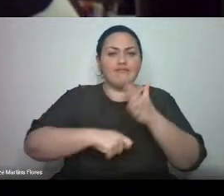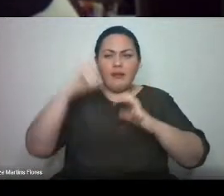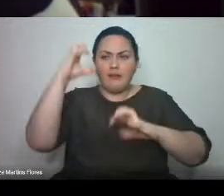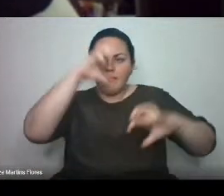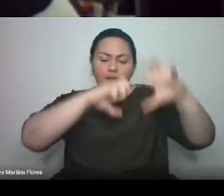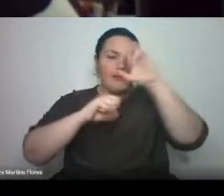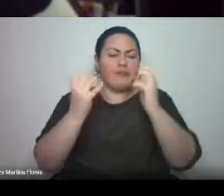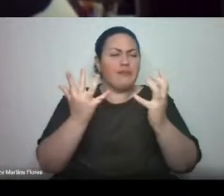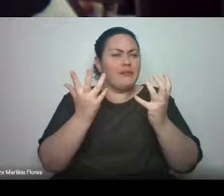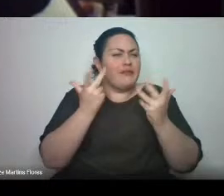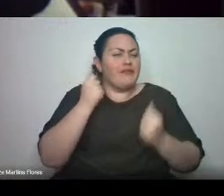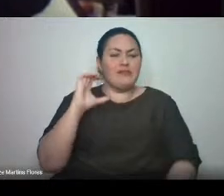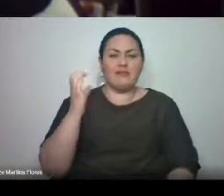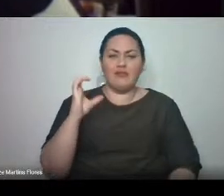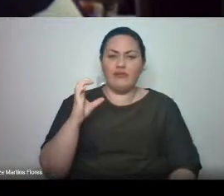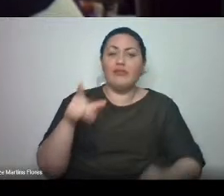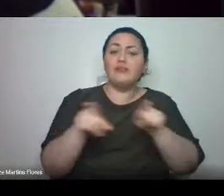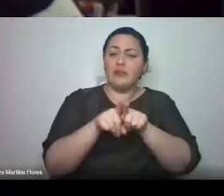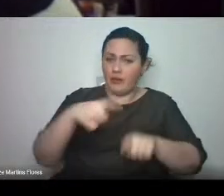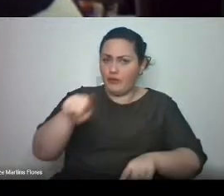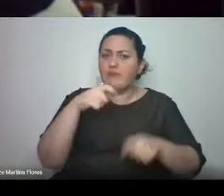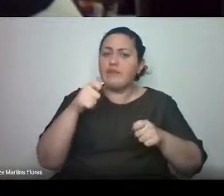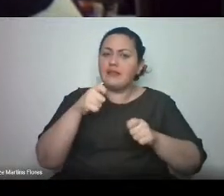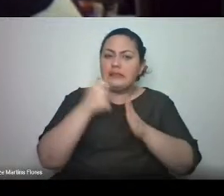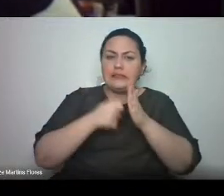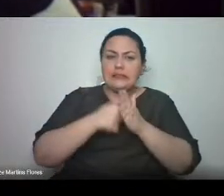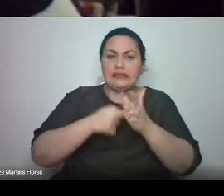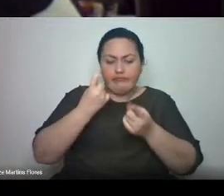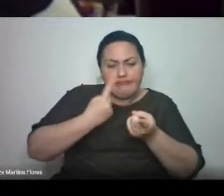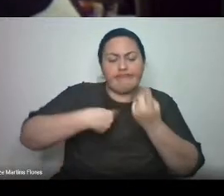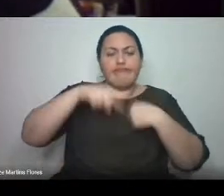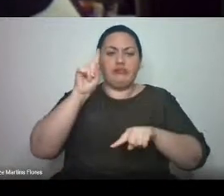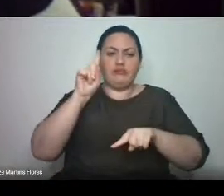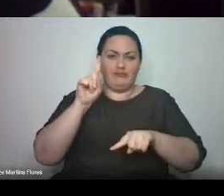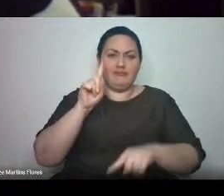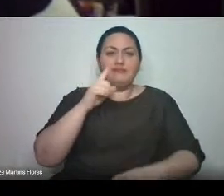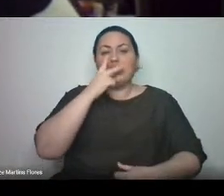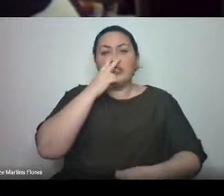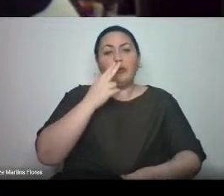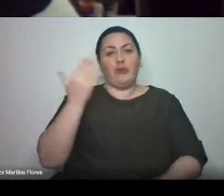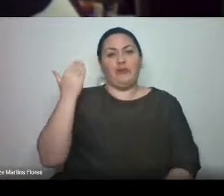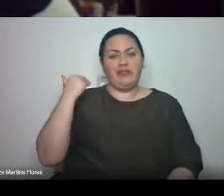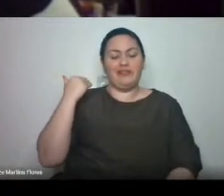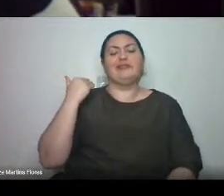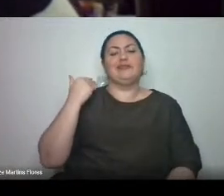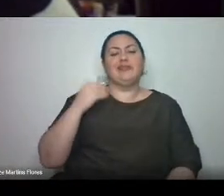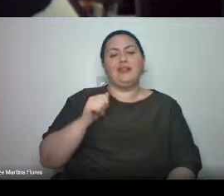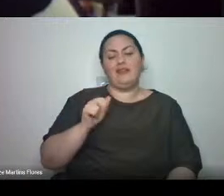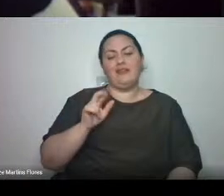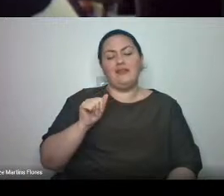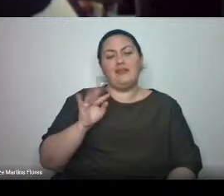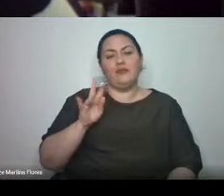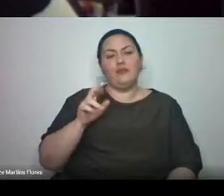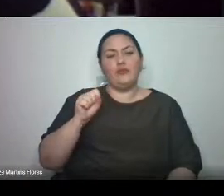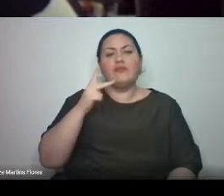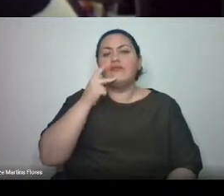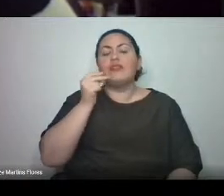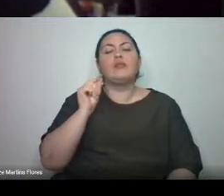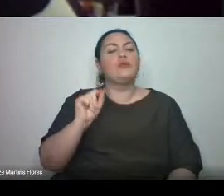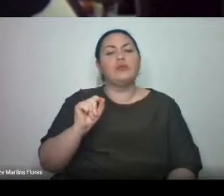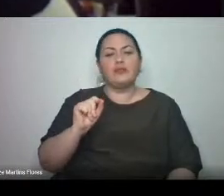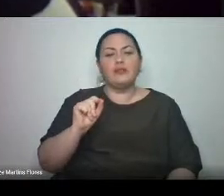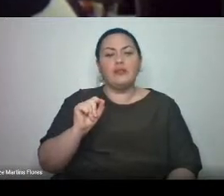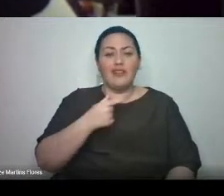a vocês a busca pela autossuperação. Como disse Nietzsche em Assim Falou Zaratustra, o que é grande no homem é que ele é uma